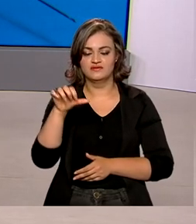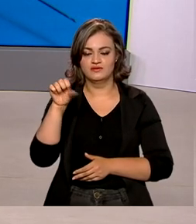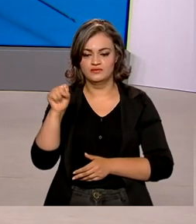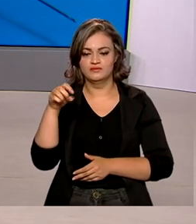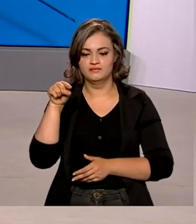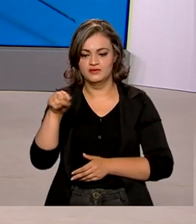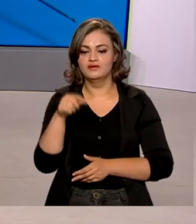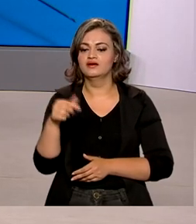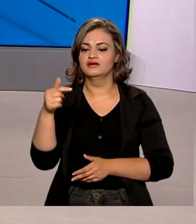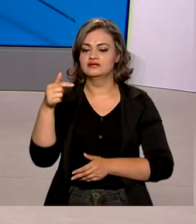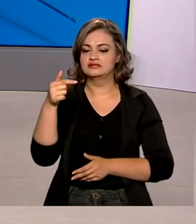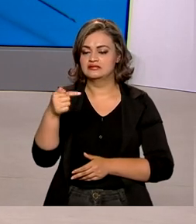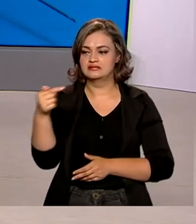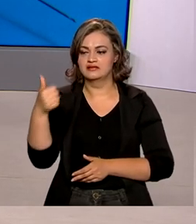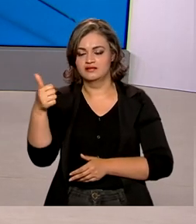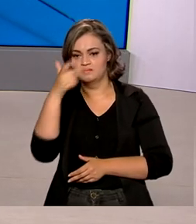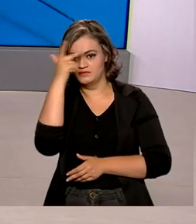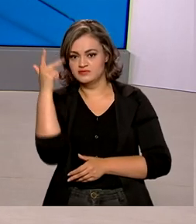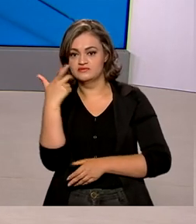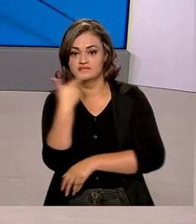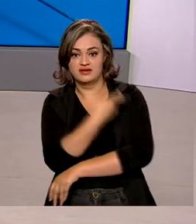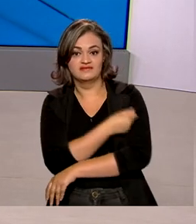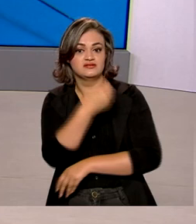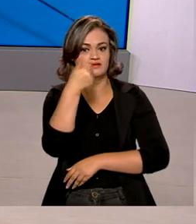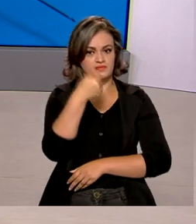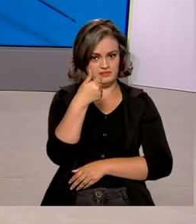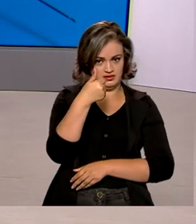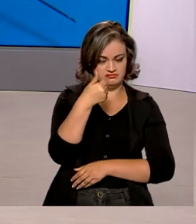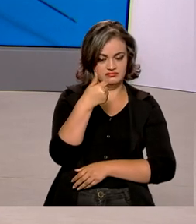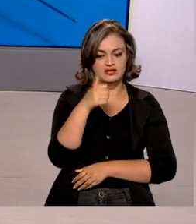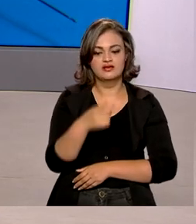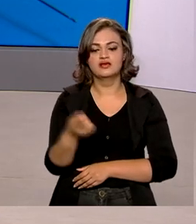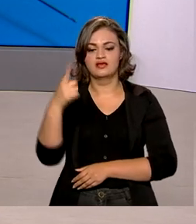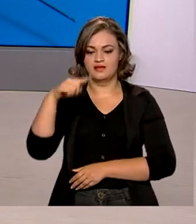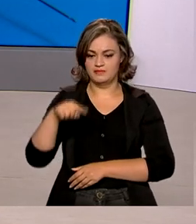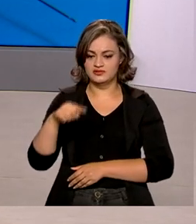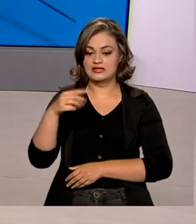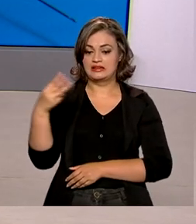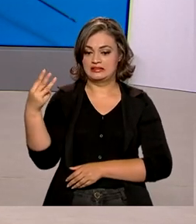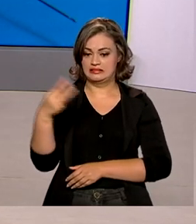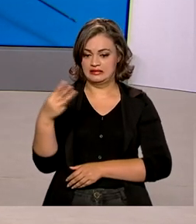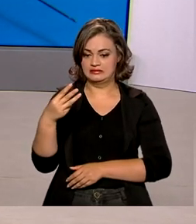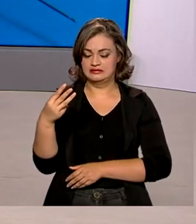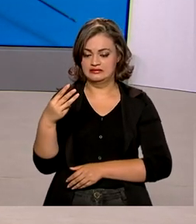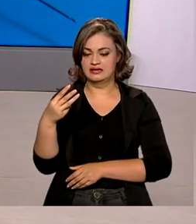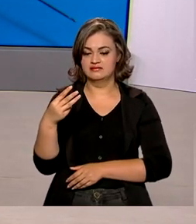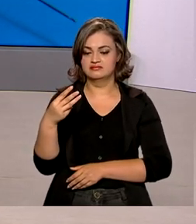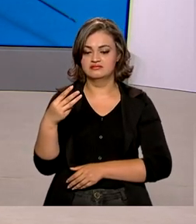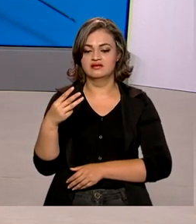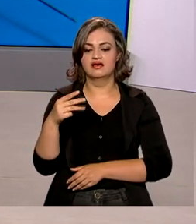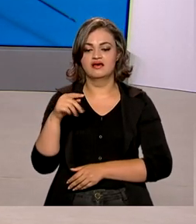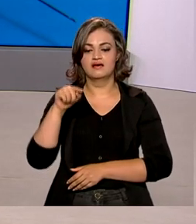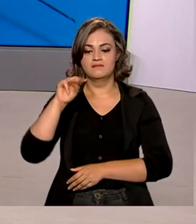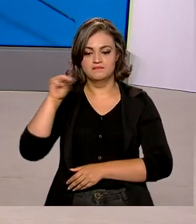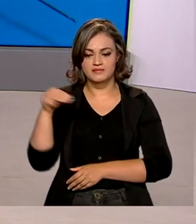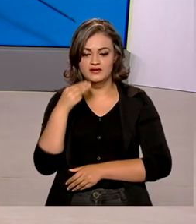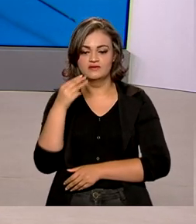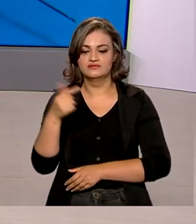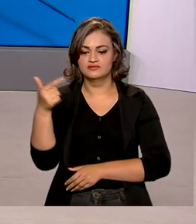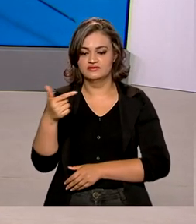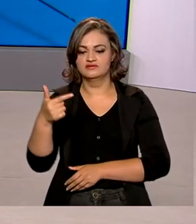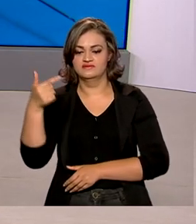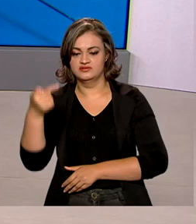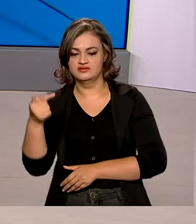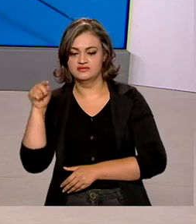771 pessoas tomaram aí a primeira dose da vacina. E o número de brasileiros que tomaram a segunda